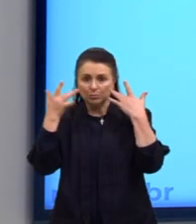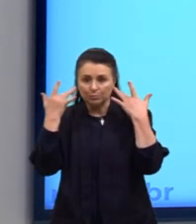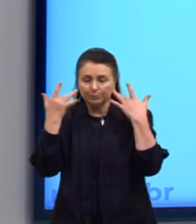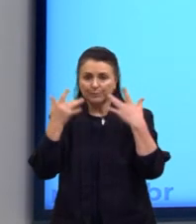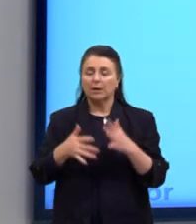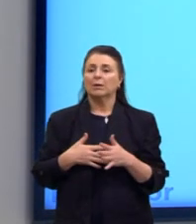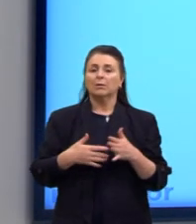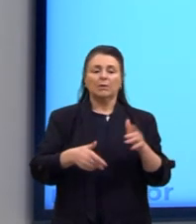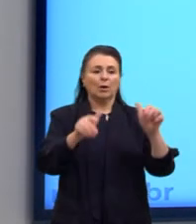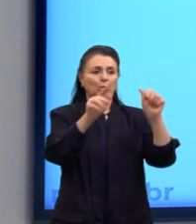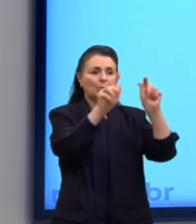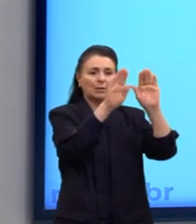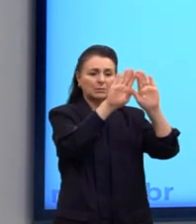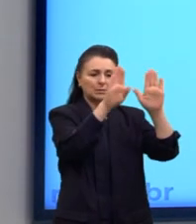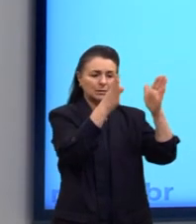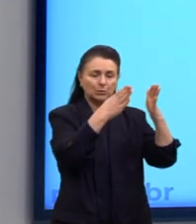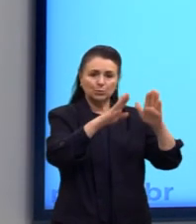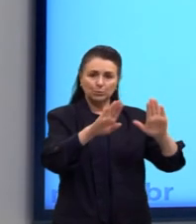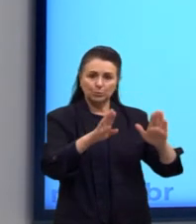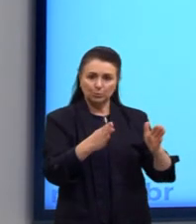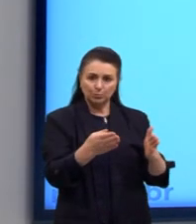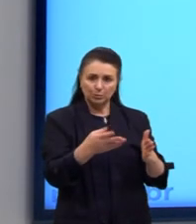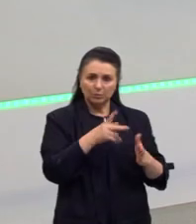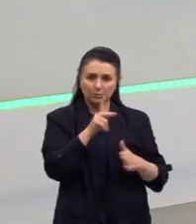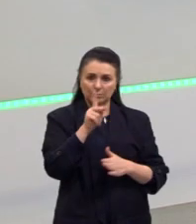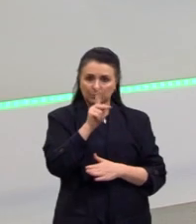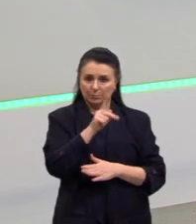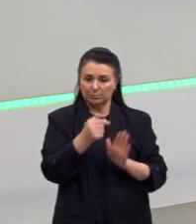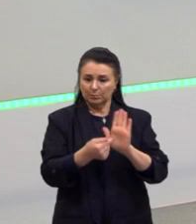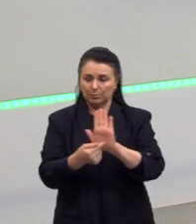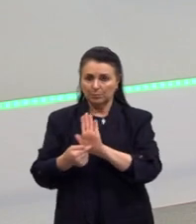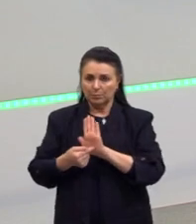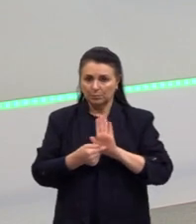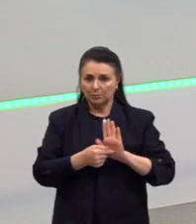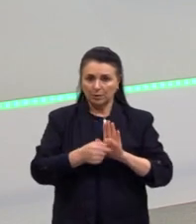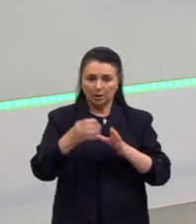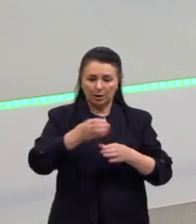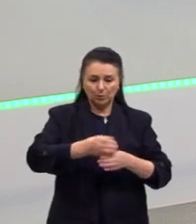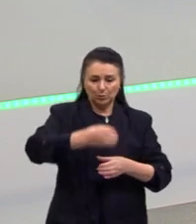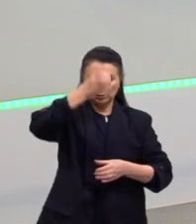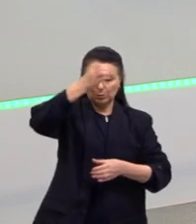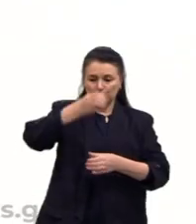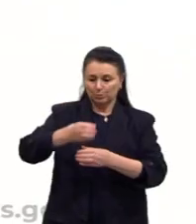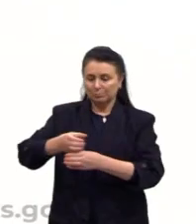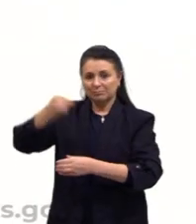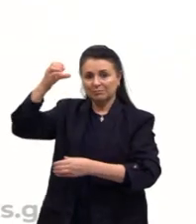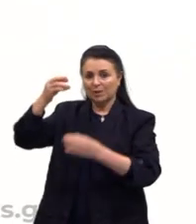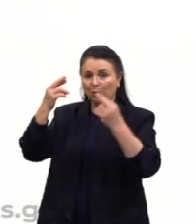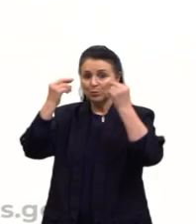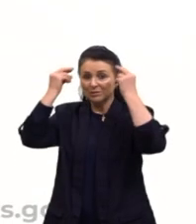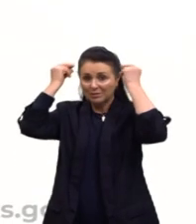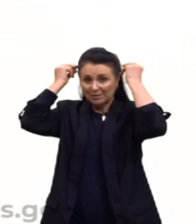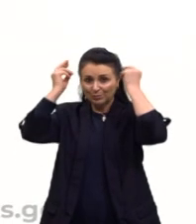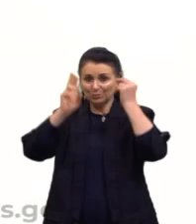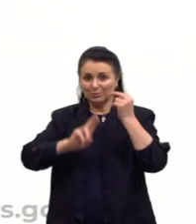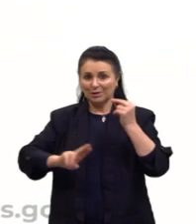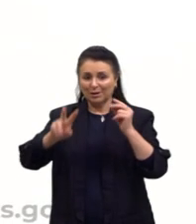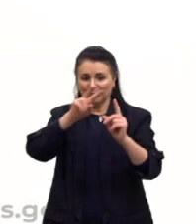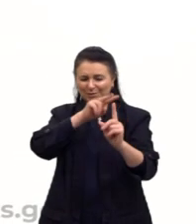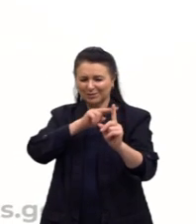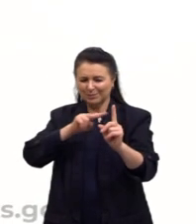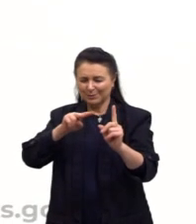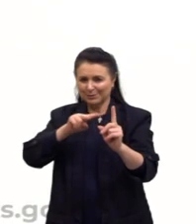esculturas para nós conferirmos o que eu falei antes. Olha aqui as colunas. Os gregos têm essa perspectiva